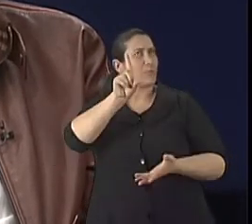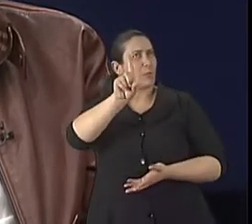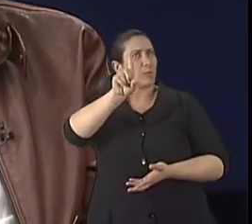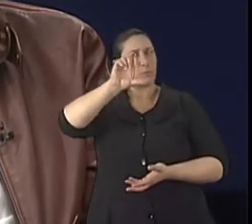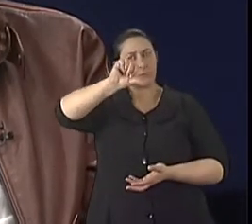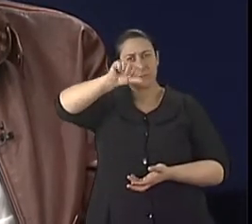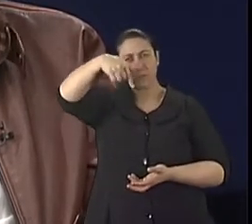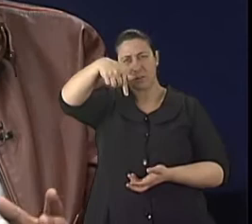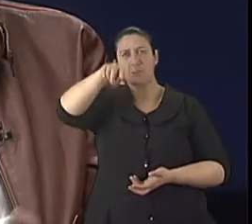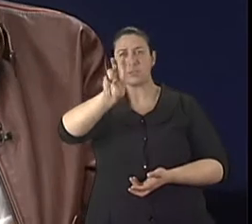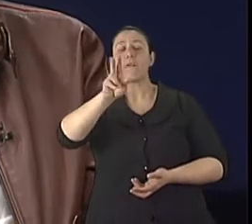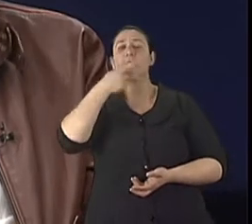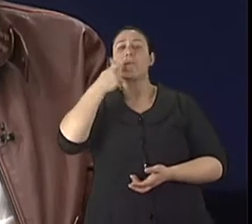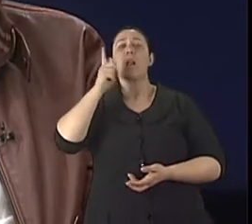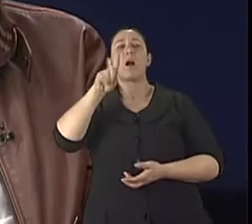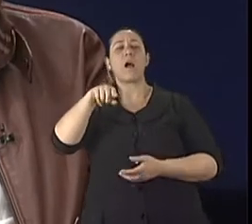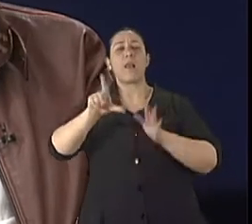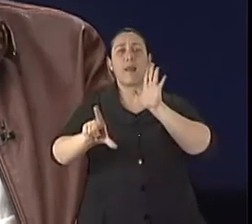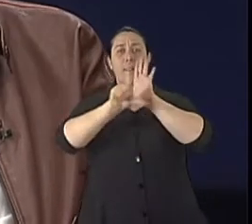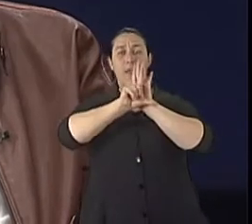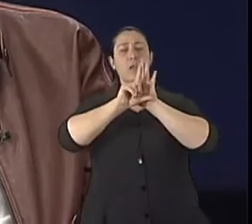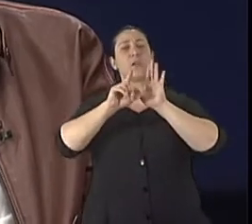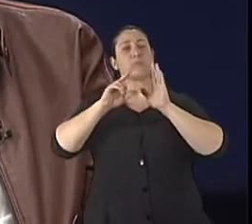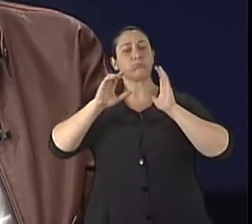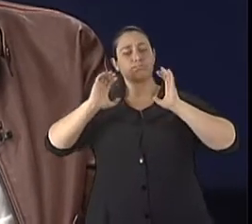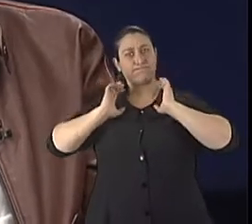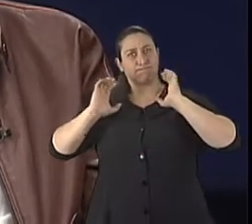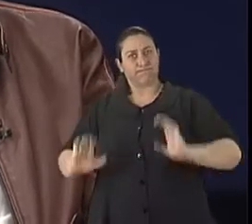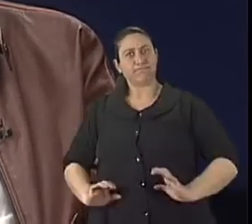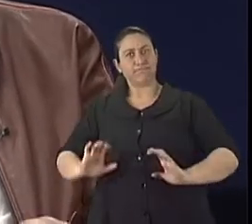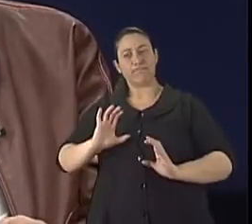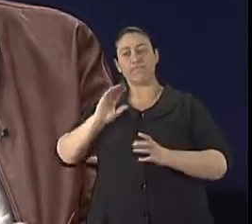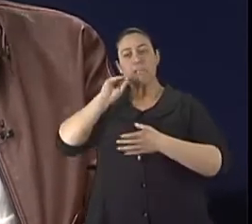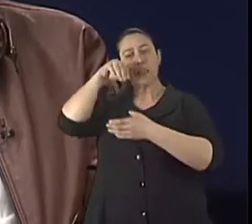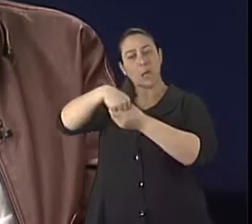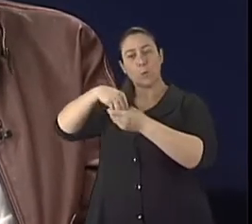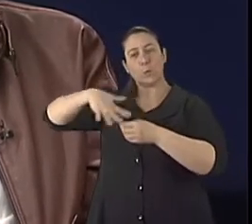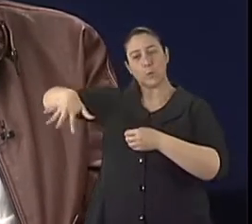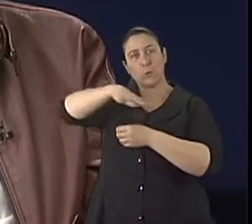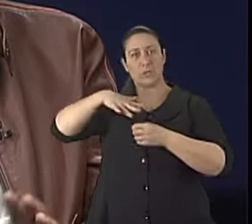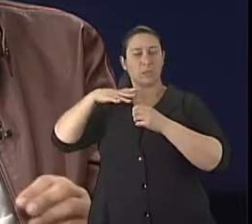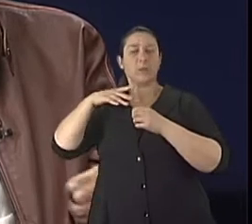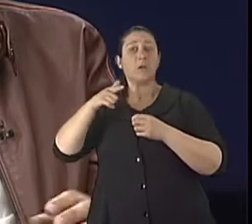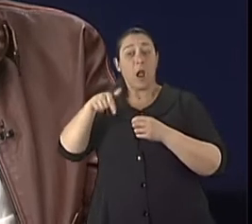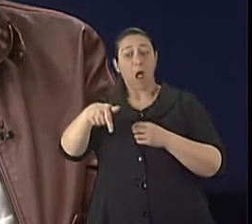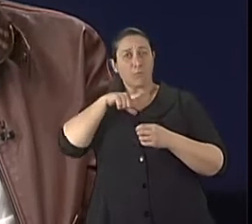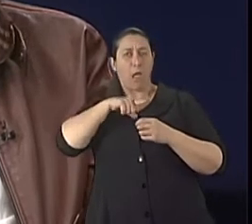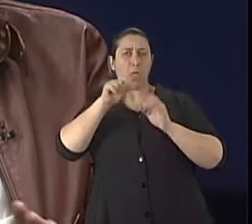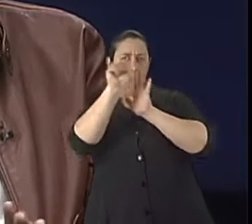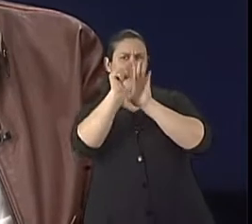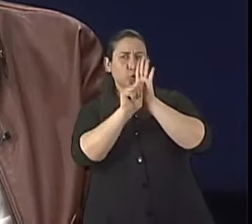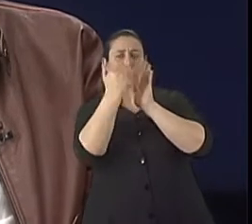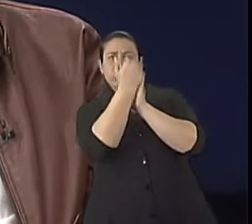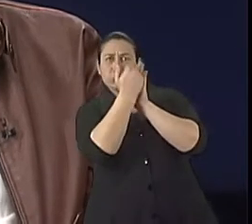o Código de Postura do Município, da Lei Complementar nº 12, que trata já que, lá nos seus artigos, ela especifica que a